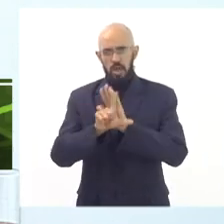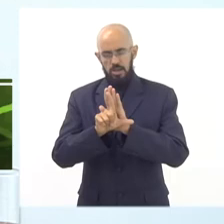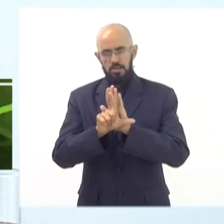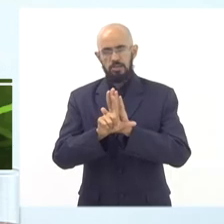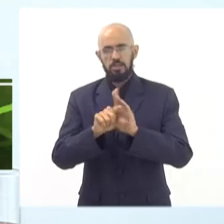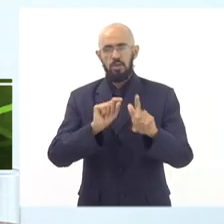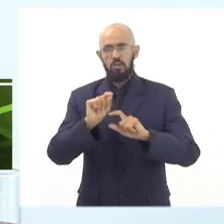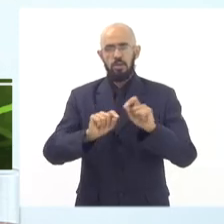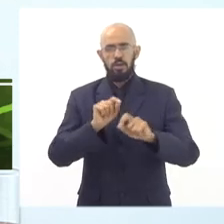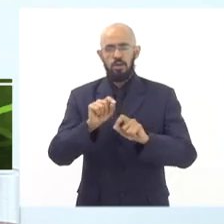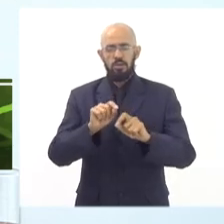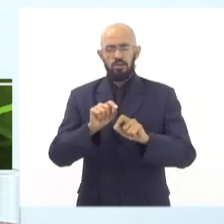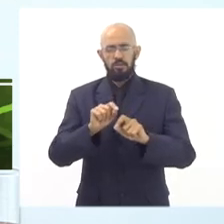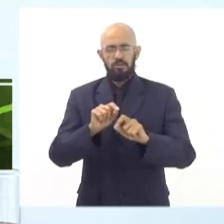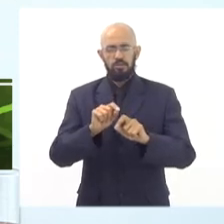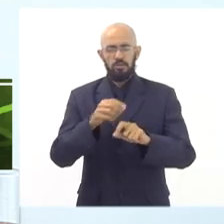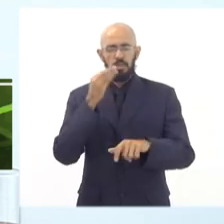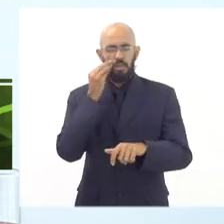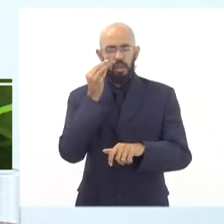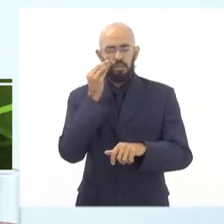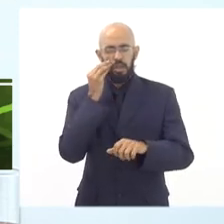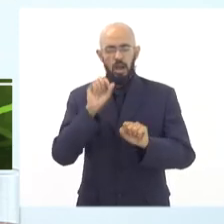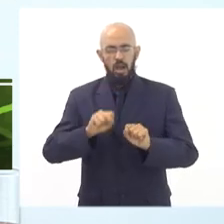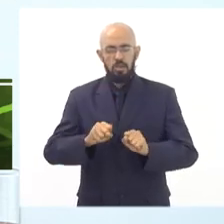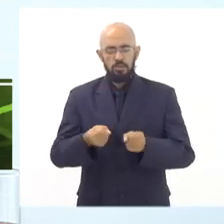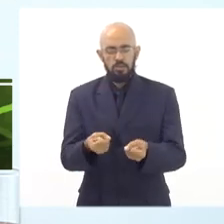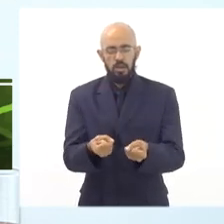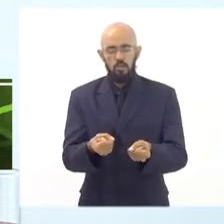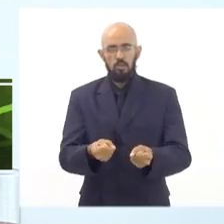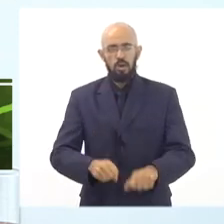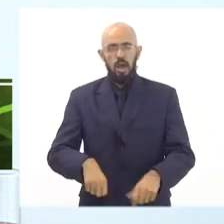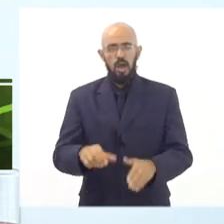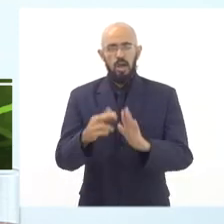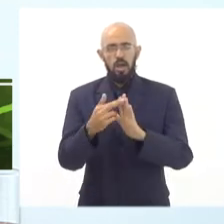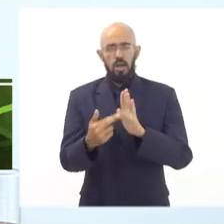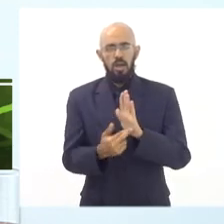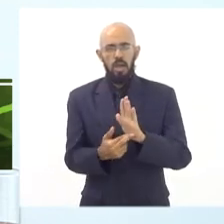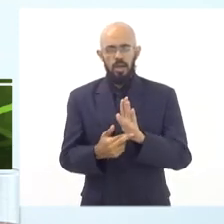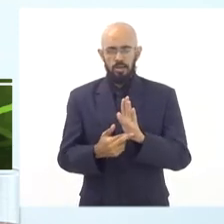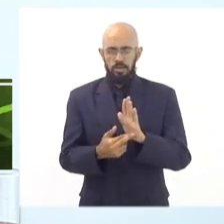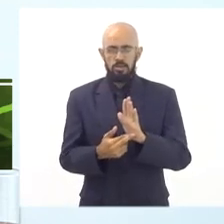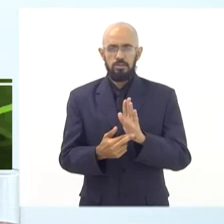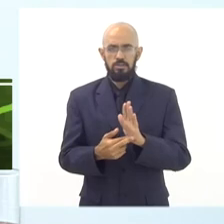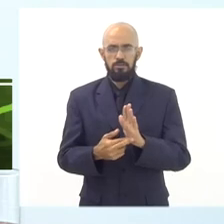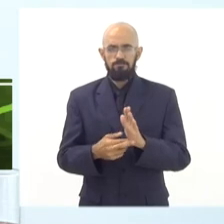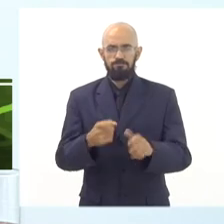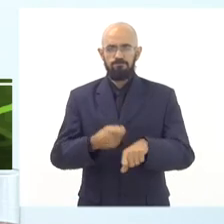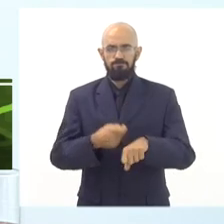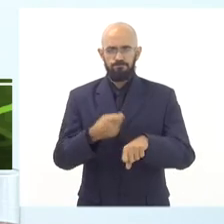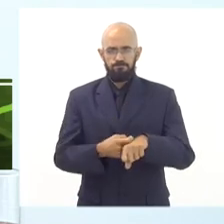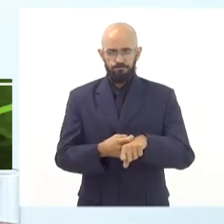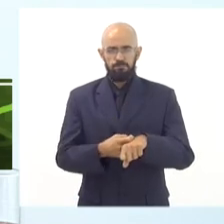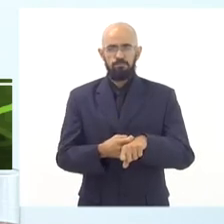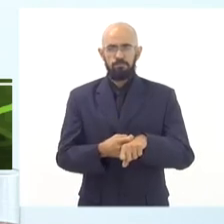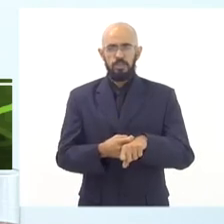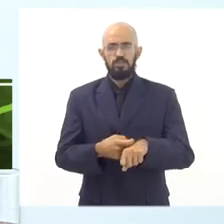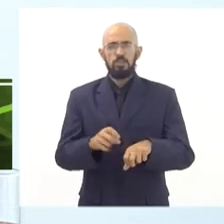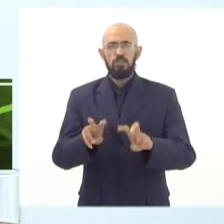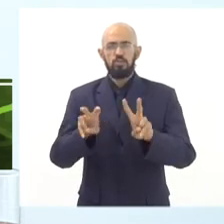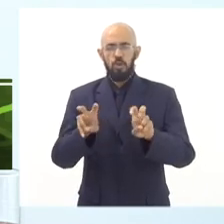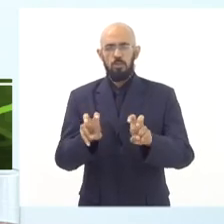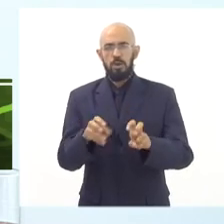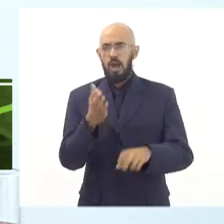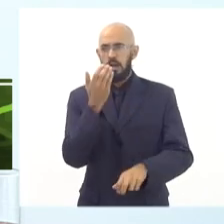assegurar diretrizes ainda mais sólidas no que diz respeito a uma alimentação